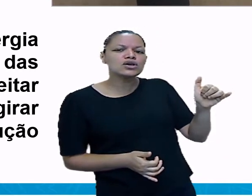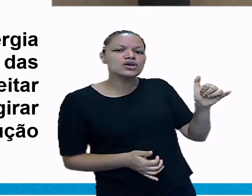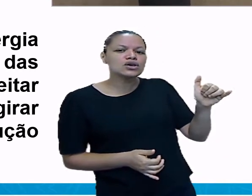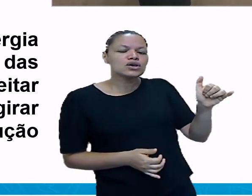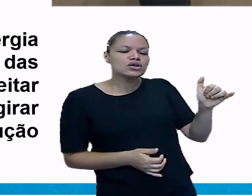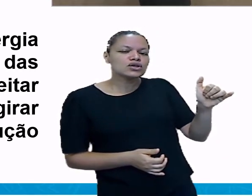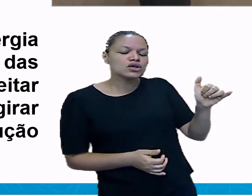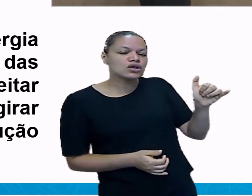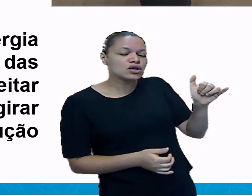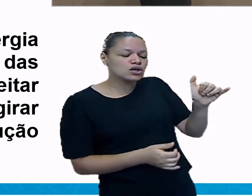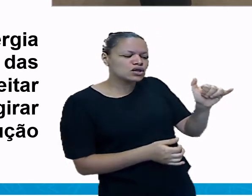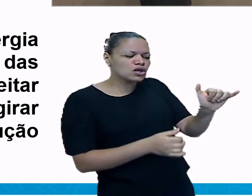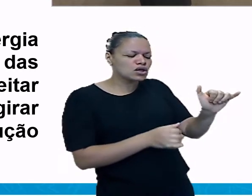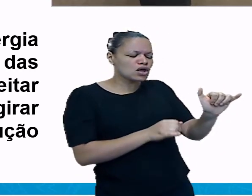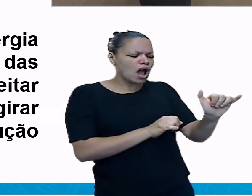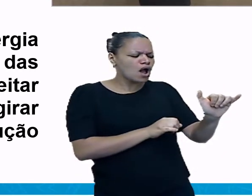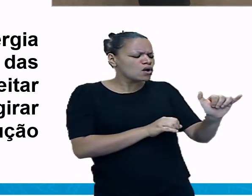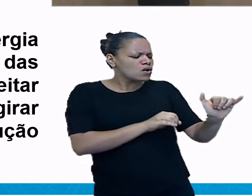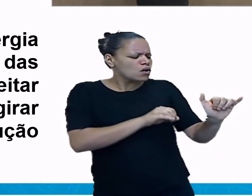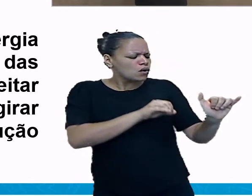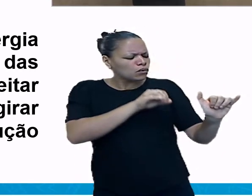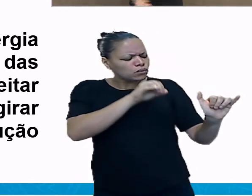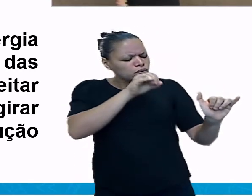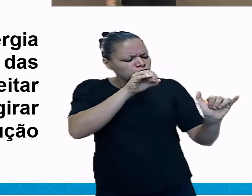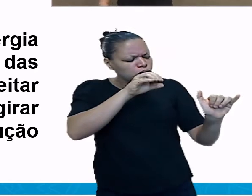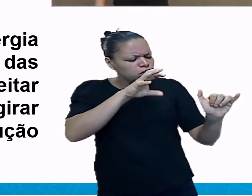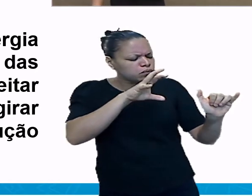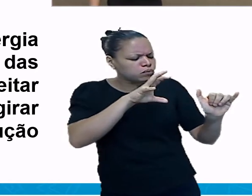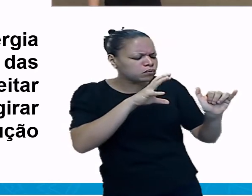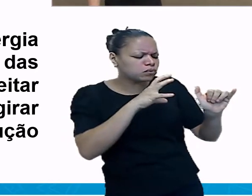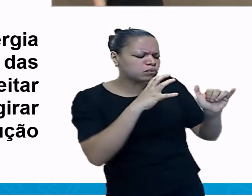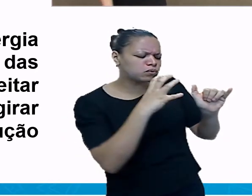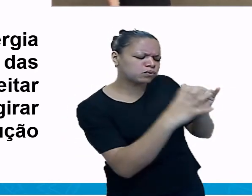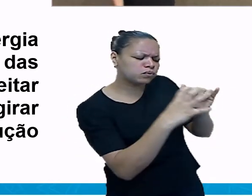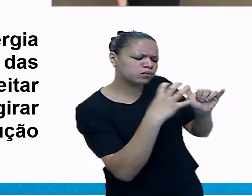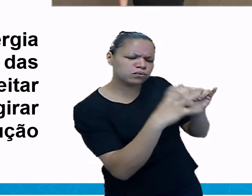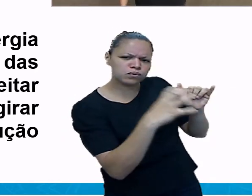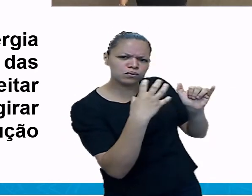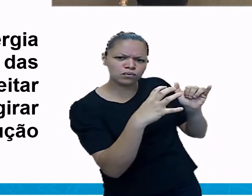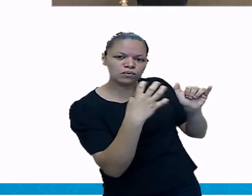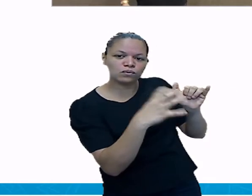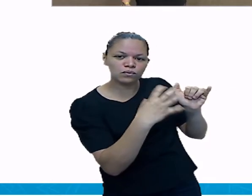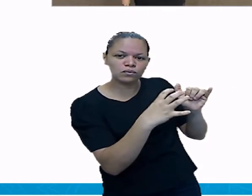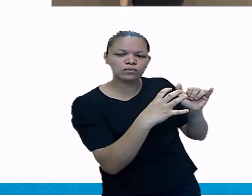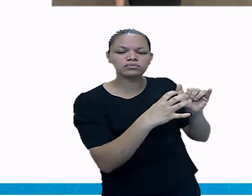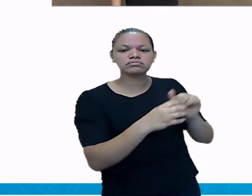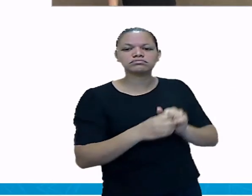girar hélices e turbinas na produção de energia elétrica.